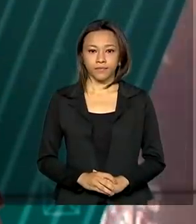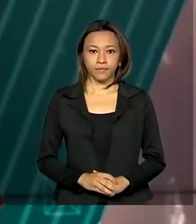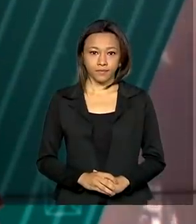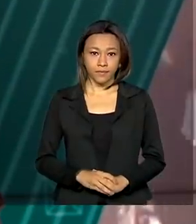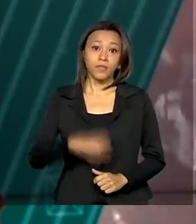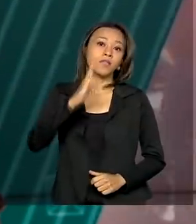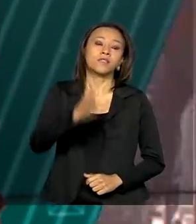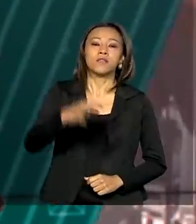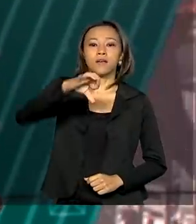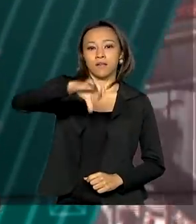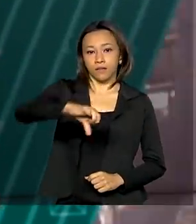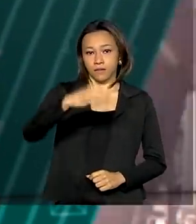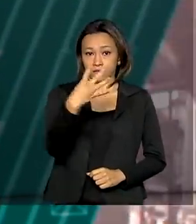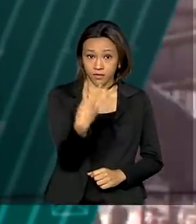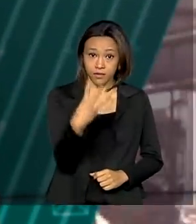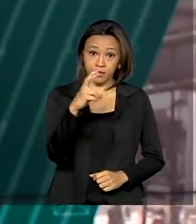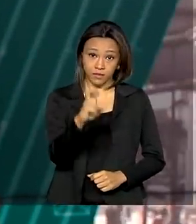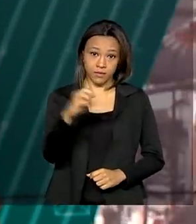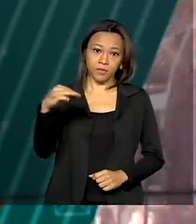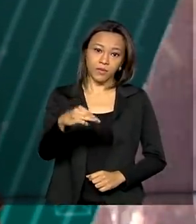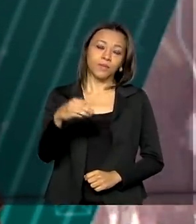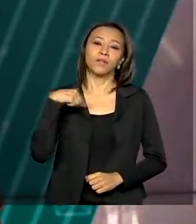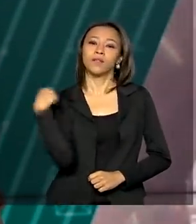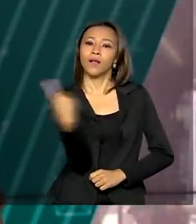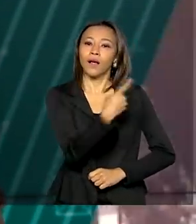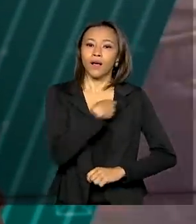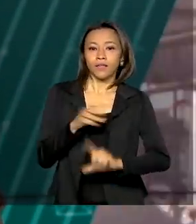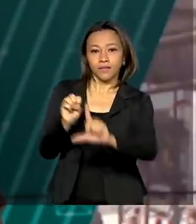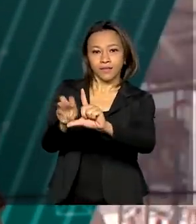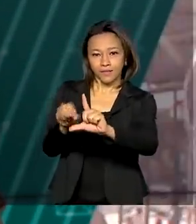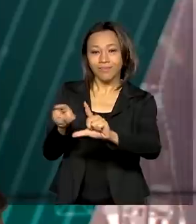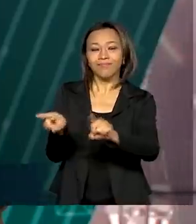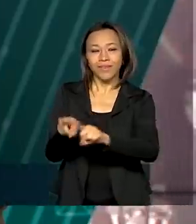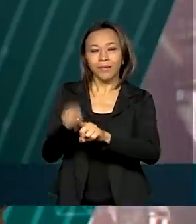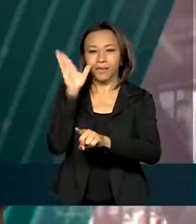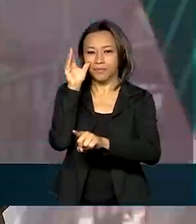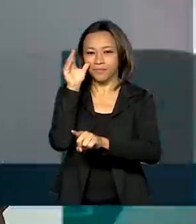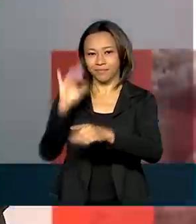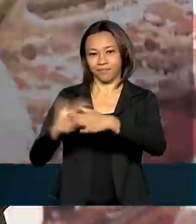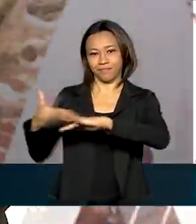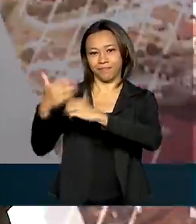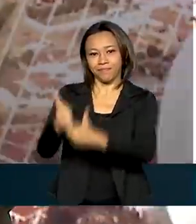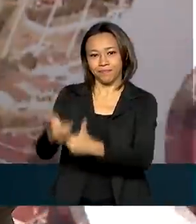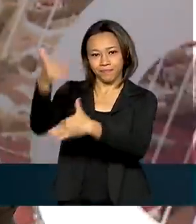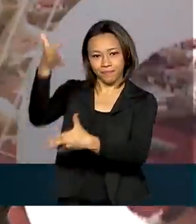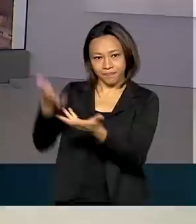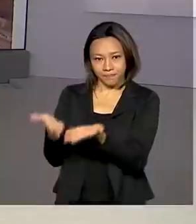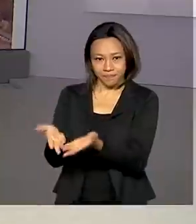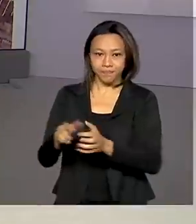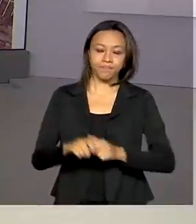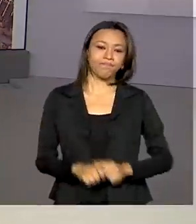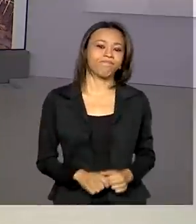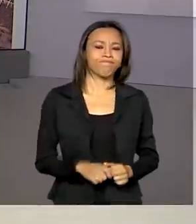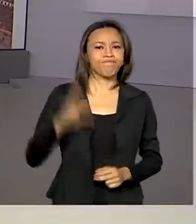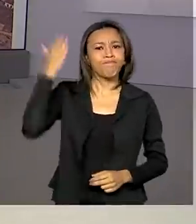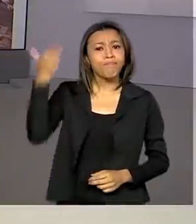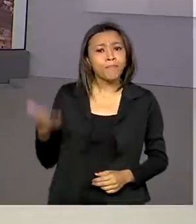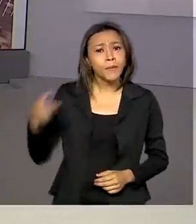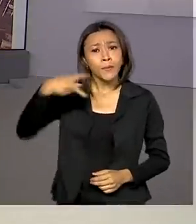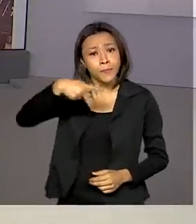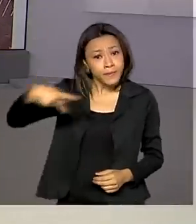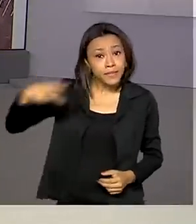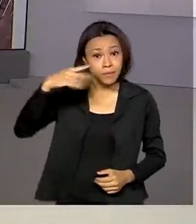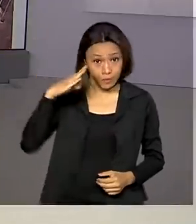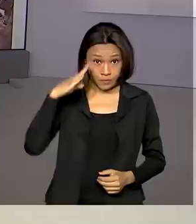São 9 horas e 45 minutos. Nós estamos ao vivo também pelas redes sociais. O presidente